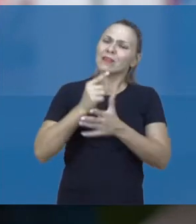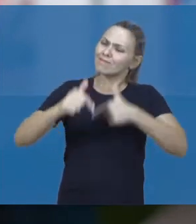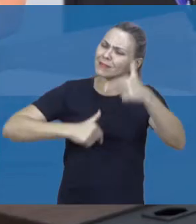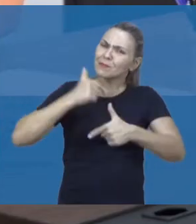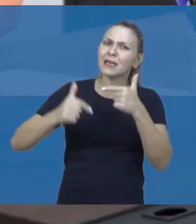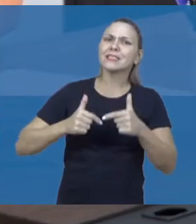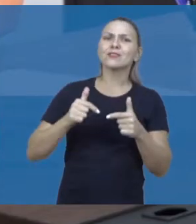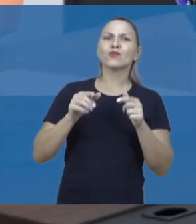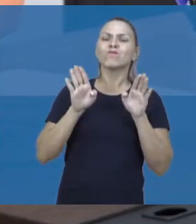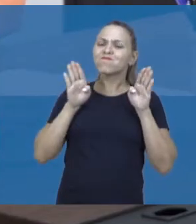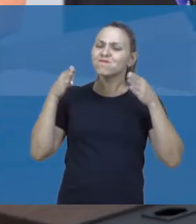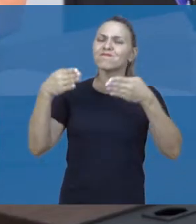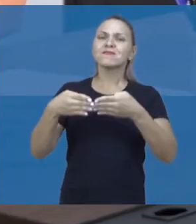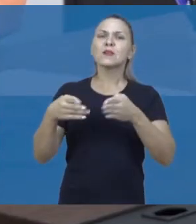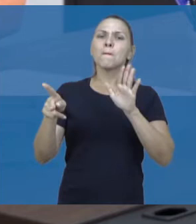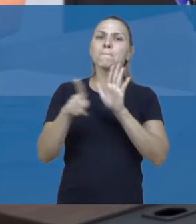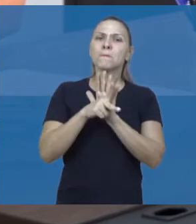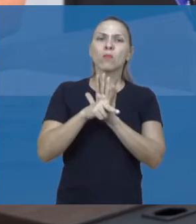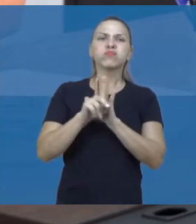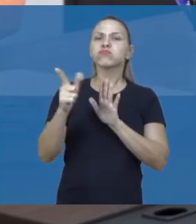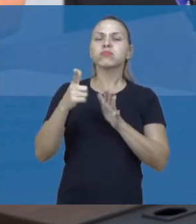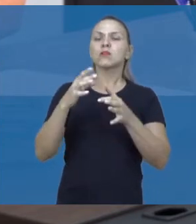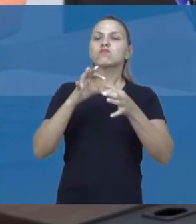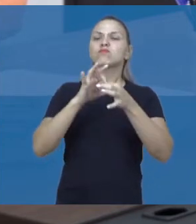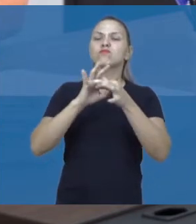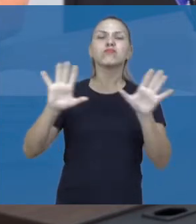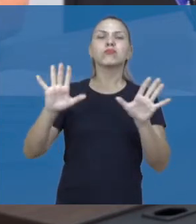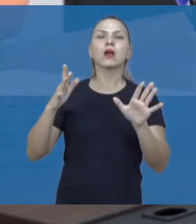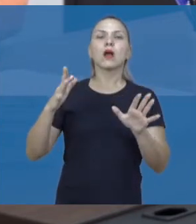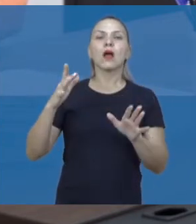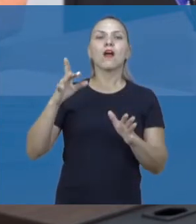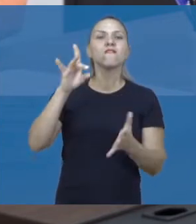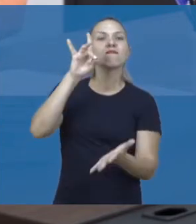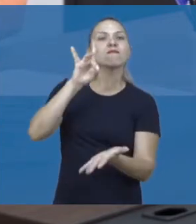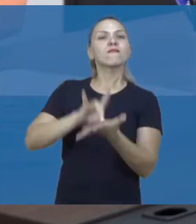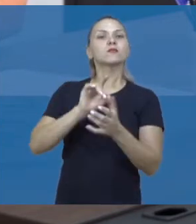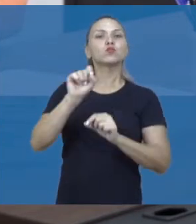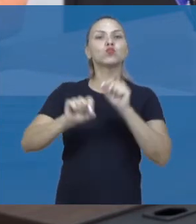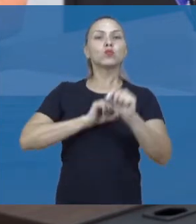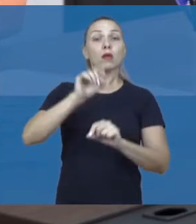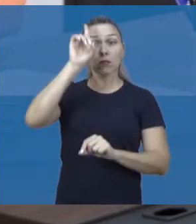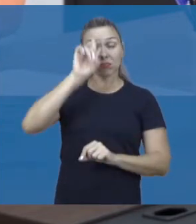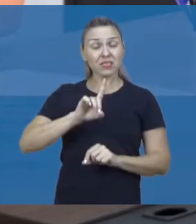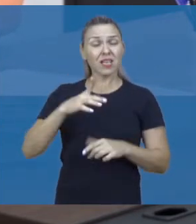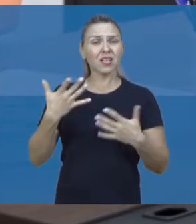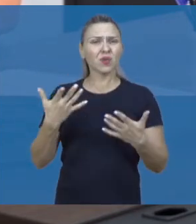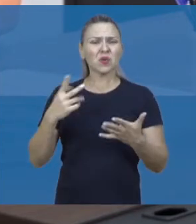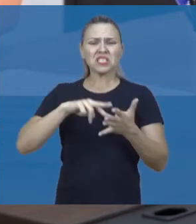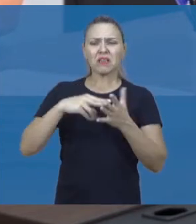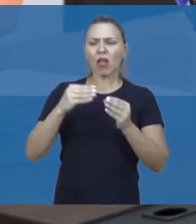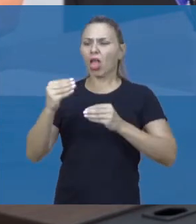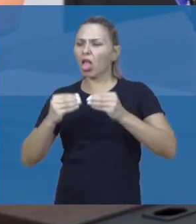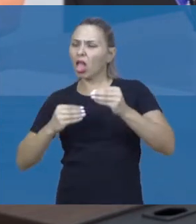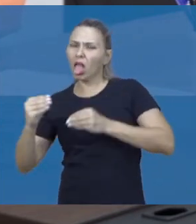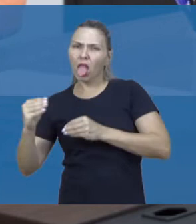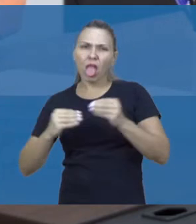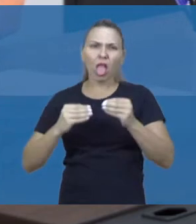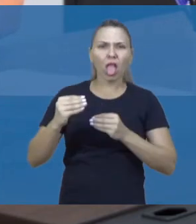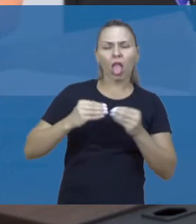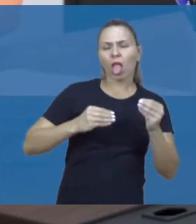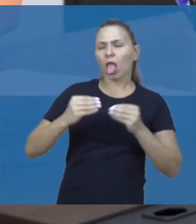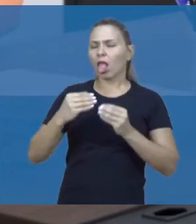perspectiva para não deixar, de fato, que esse direito seja flexibilizado